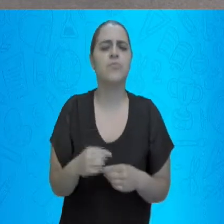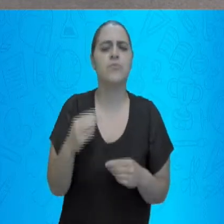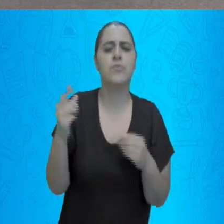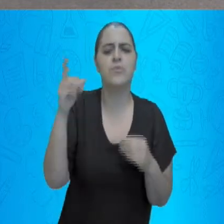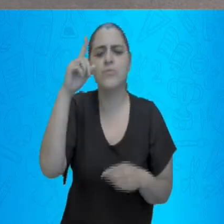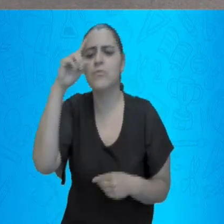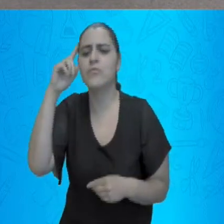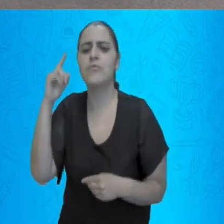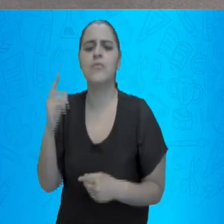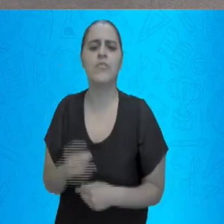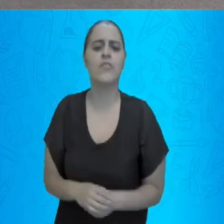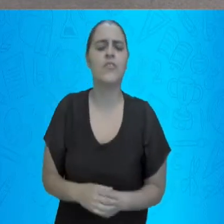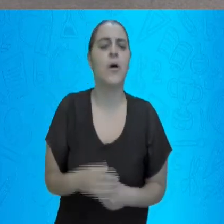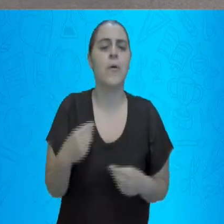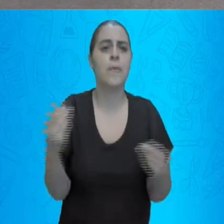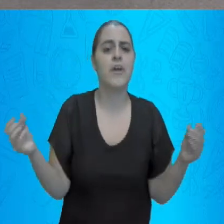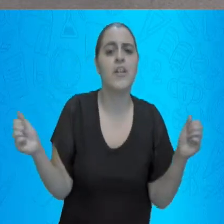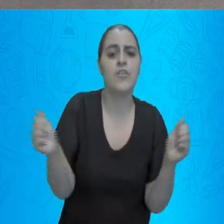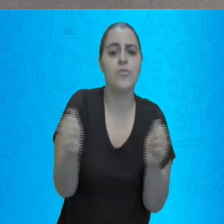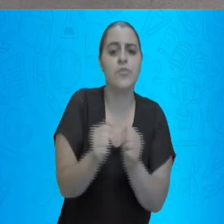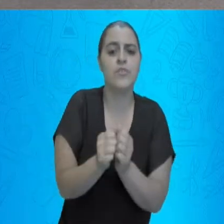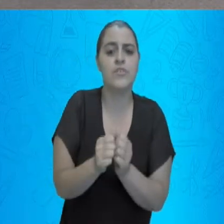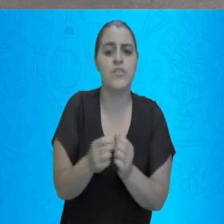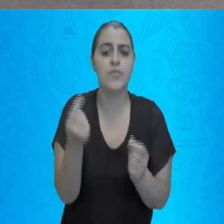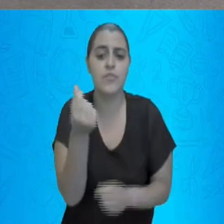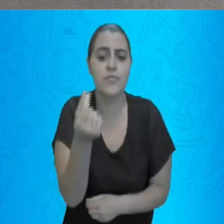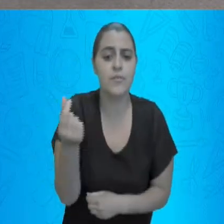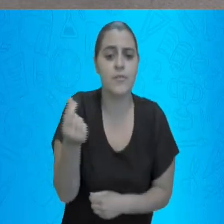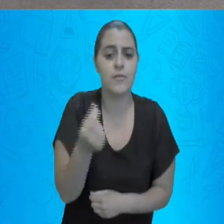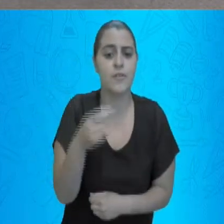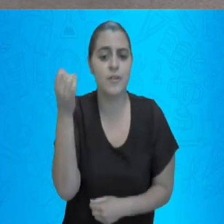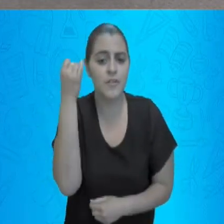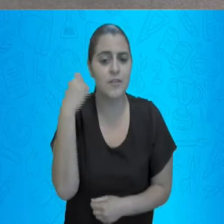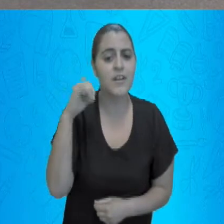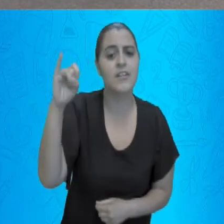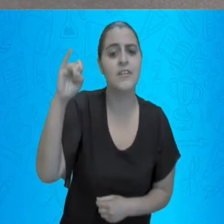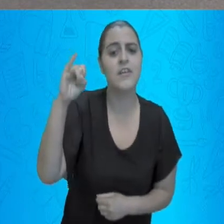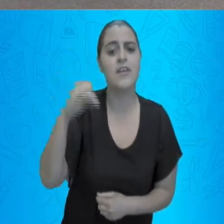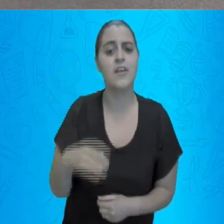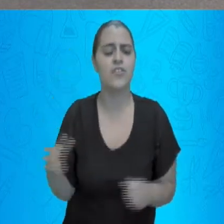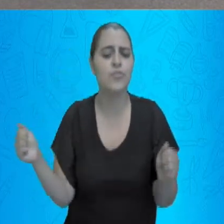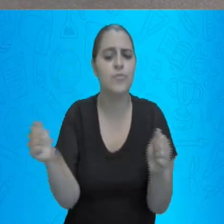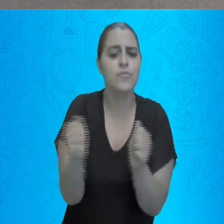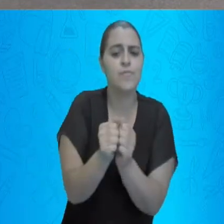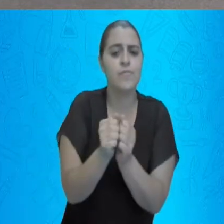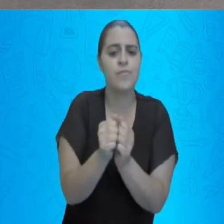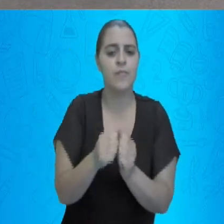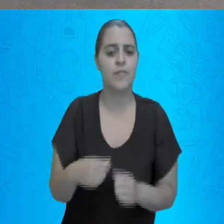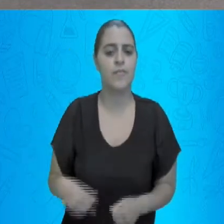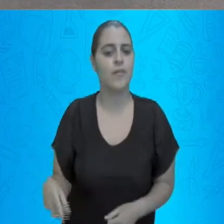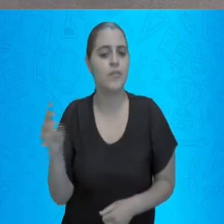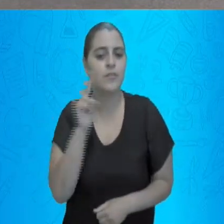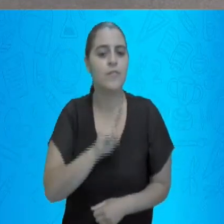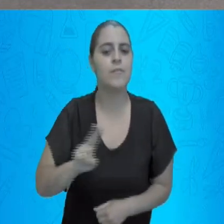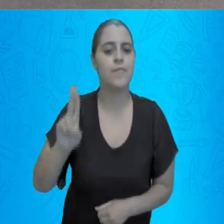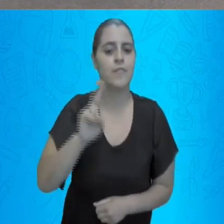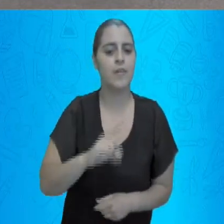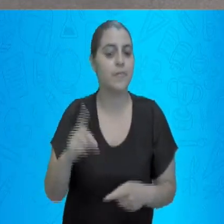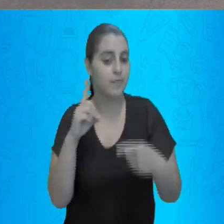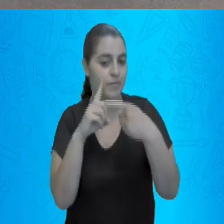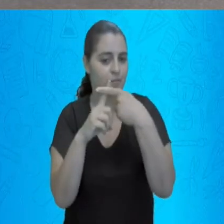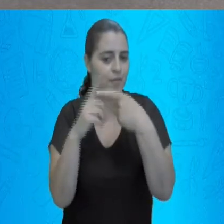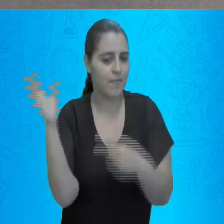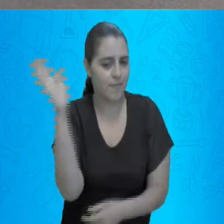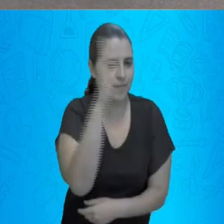porque ela é a junção de valores, em tudo que dá ideia de juntar, nós usamos a adição.